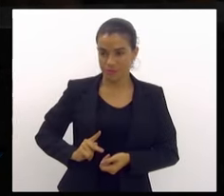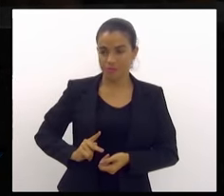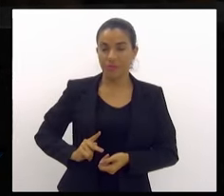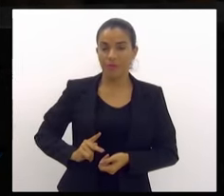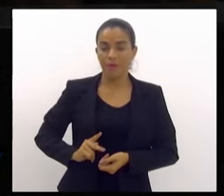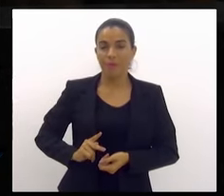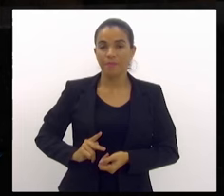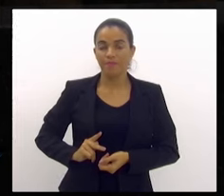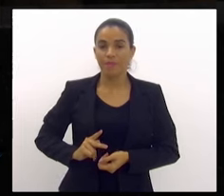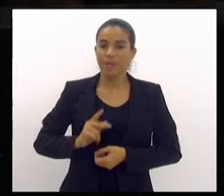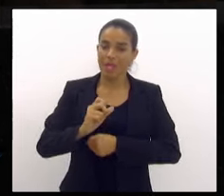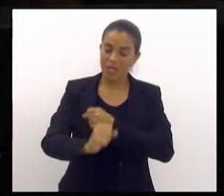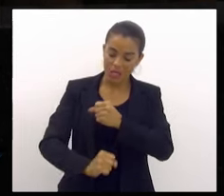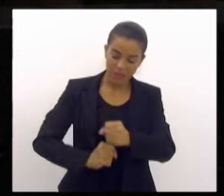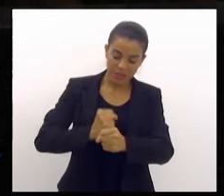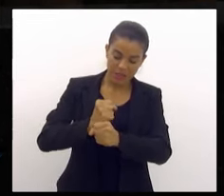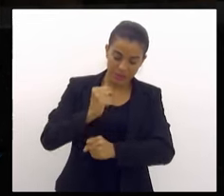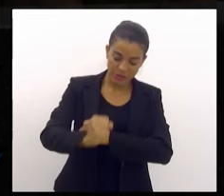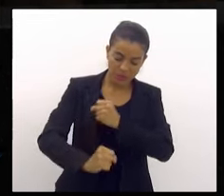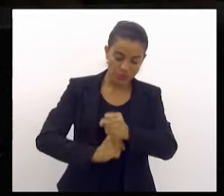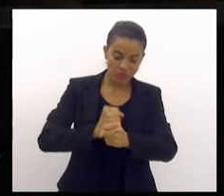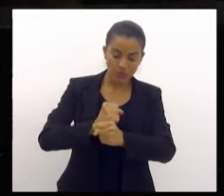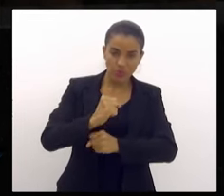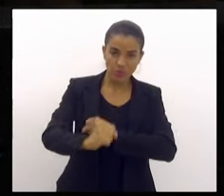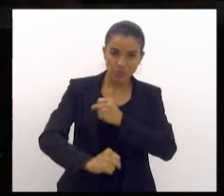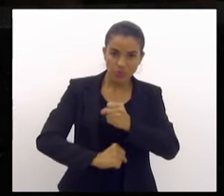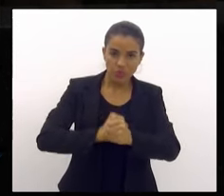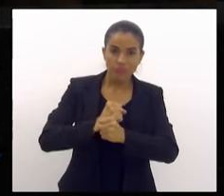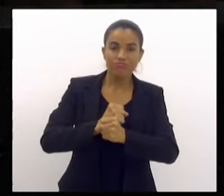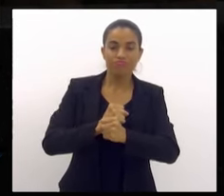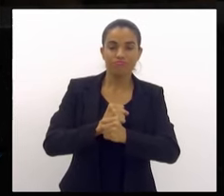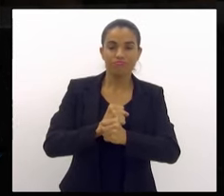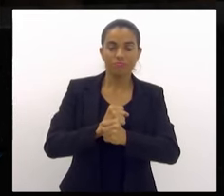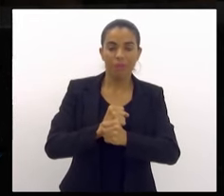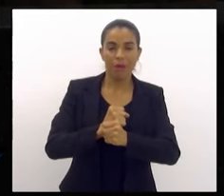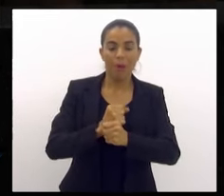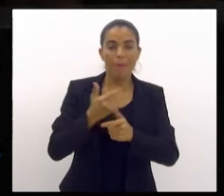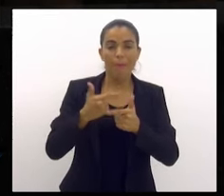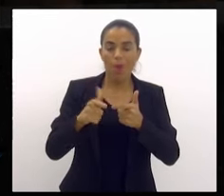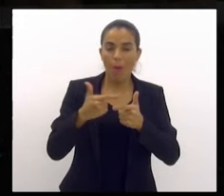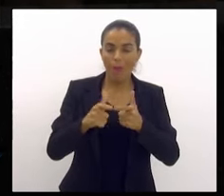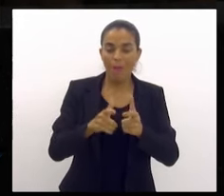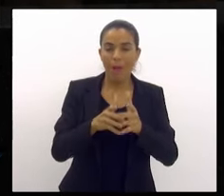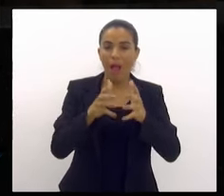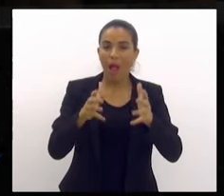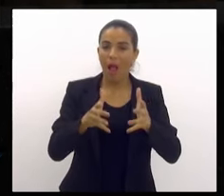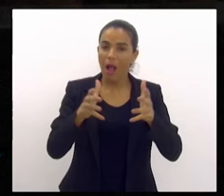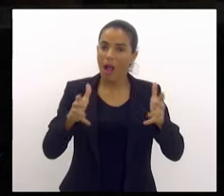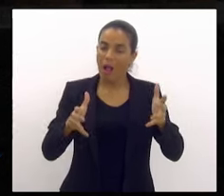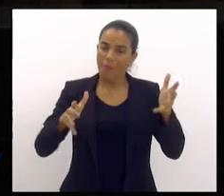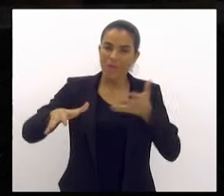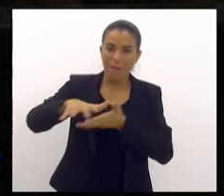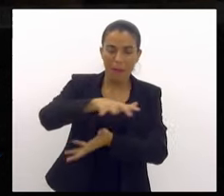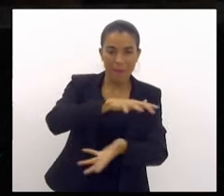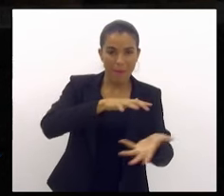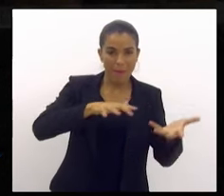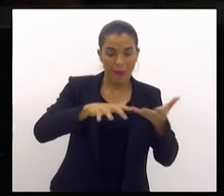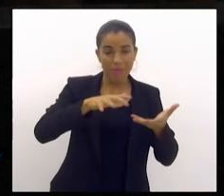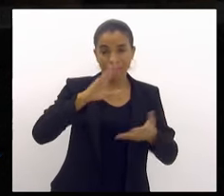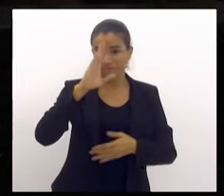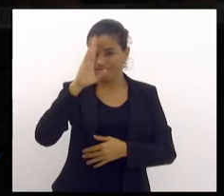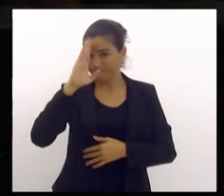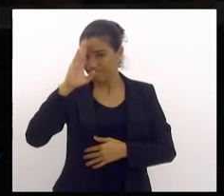a cada ano a situação se agrava mais, principalmente